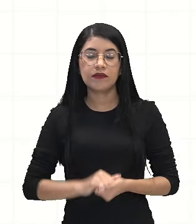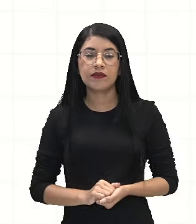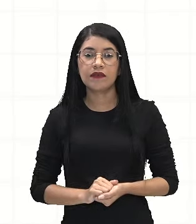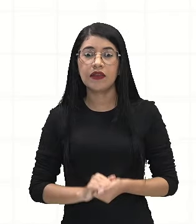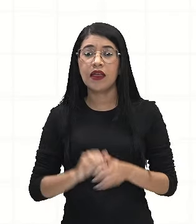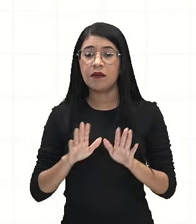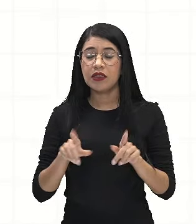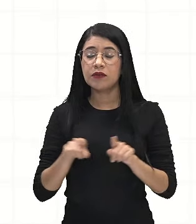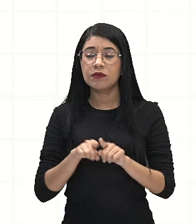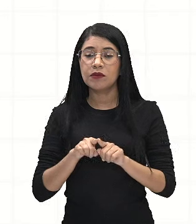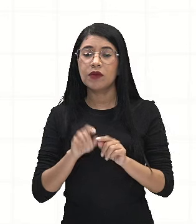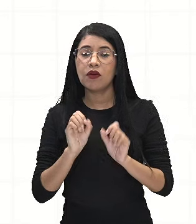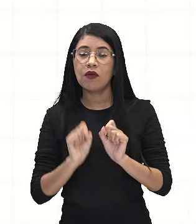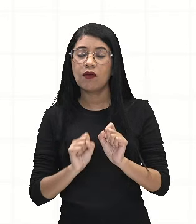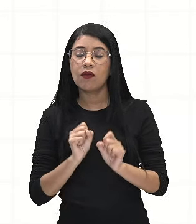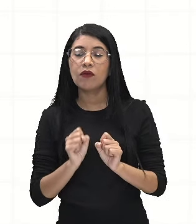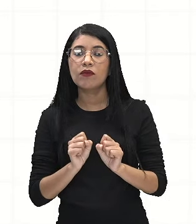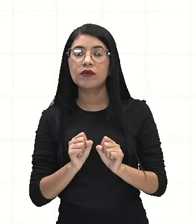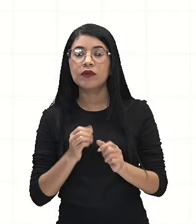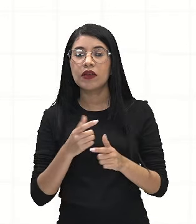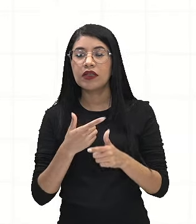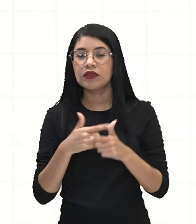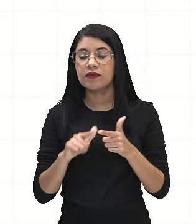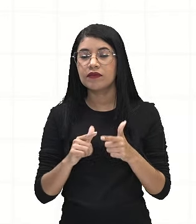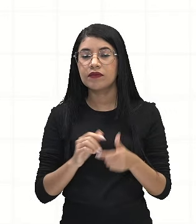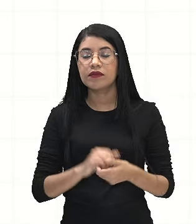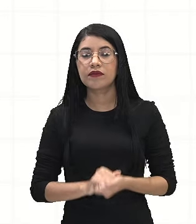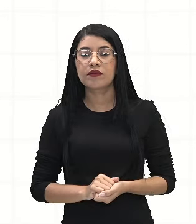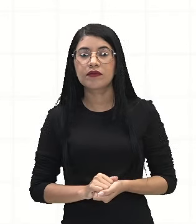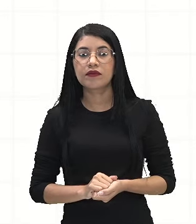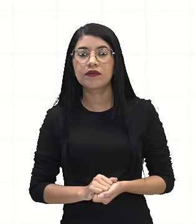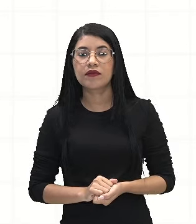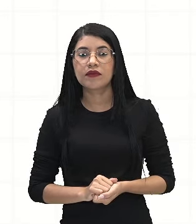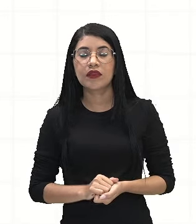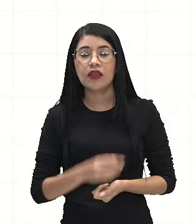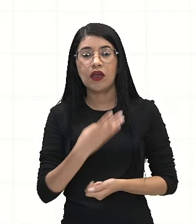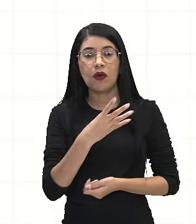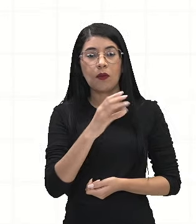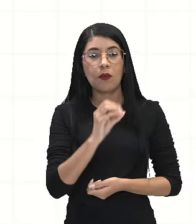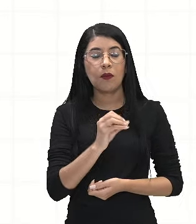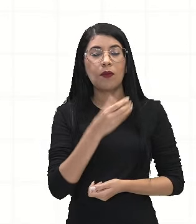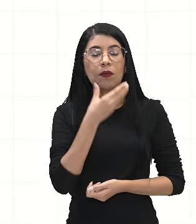pode dividir assim, São 40 homens. Vou colocar aqui, ó. Homens.